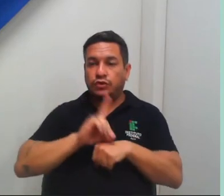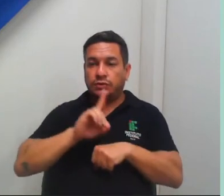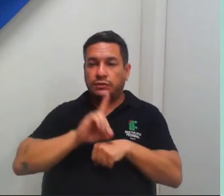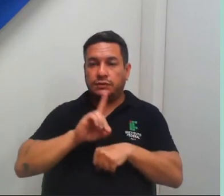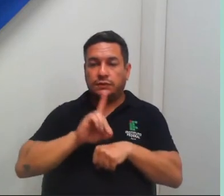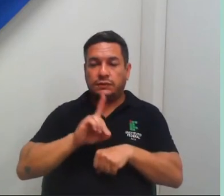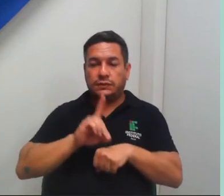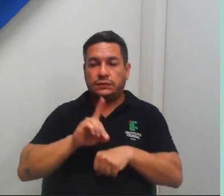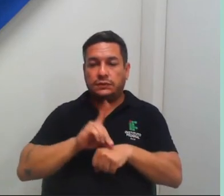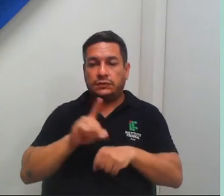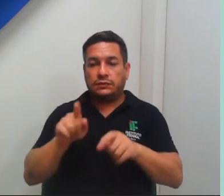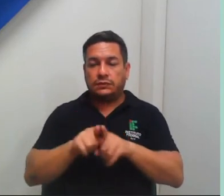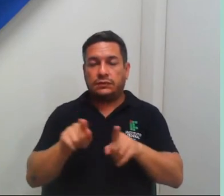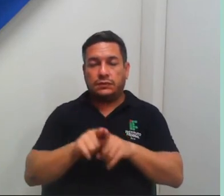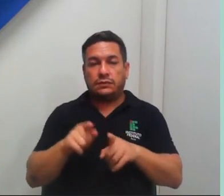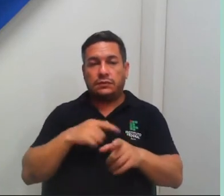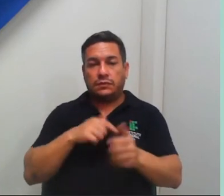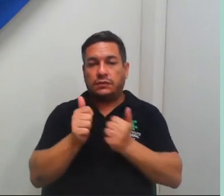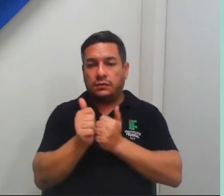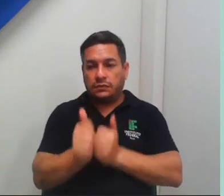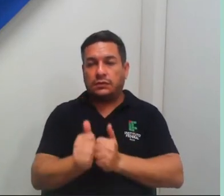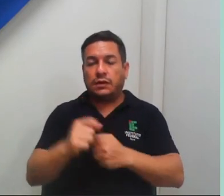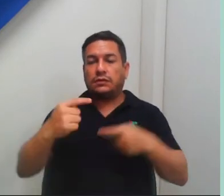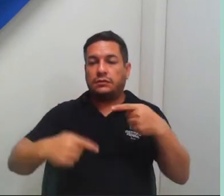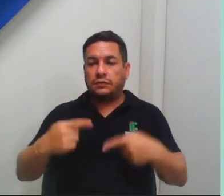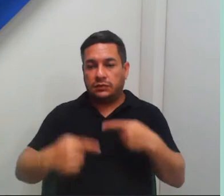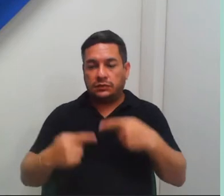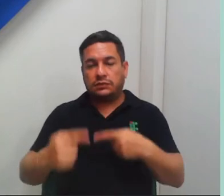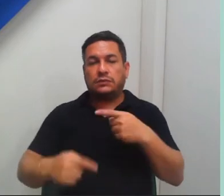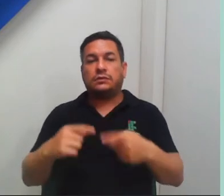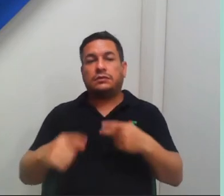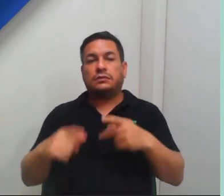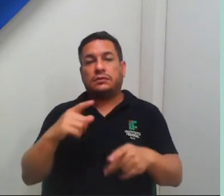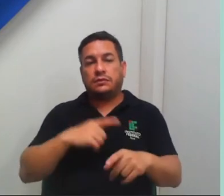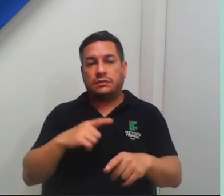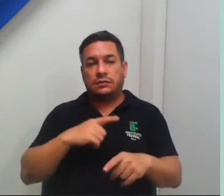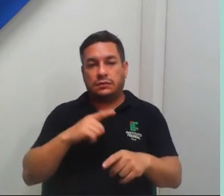acompanha as políticas, que tem, inclusive, se eu não me engano, eles têm...